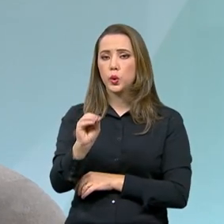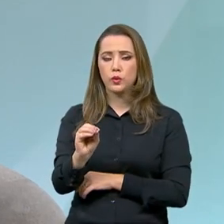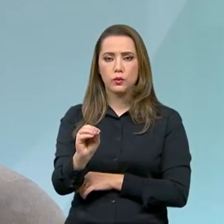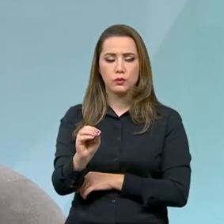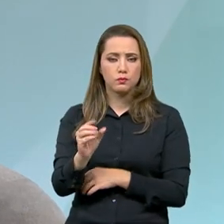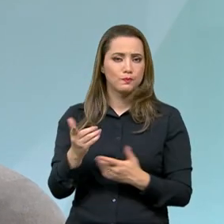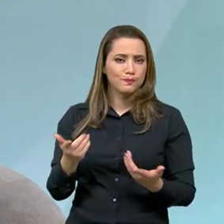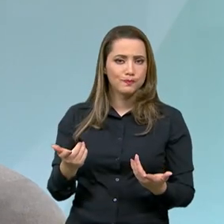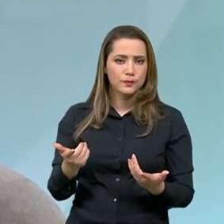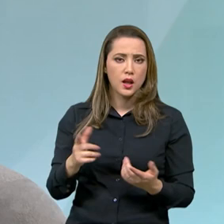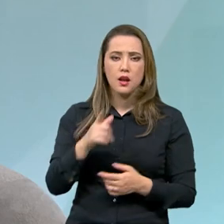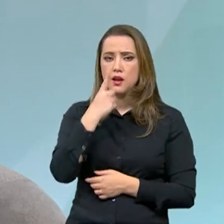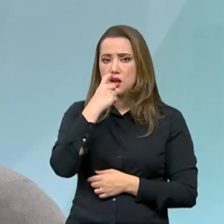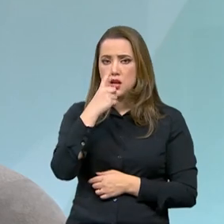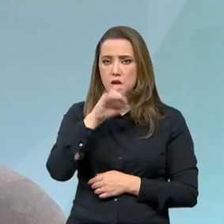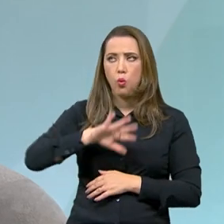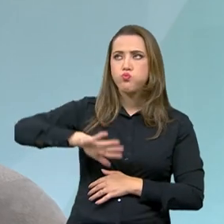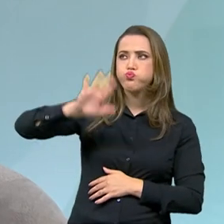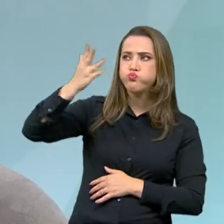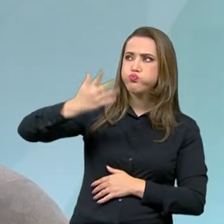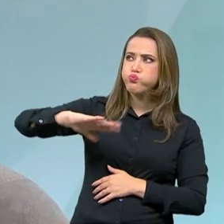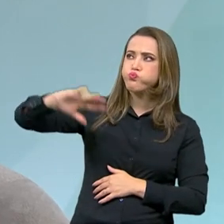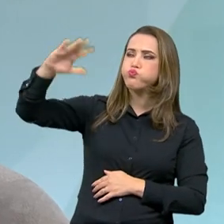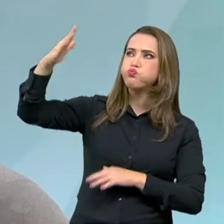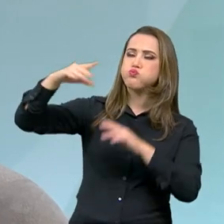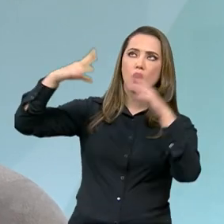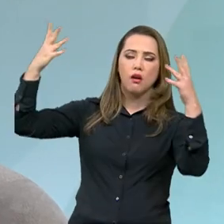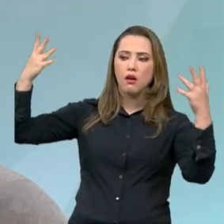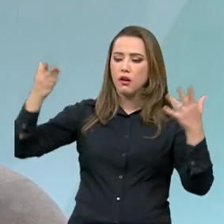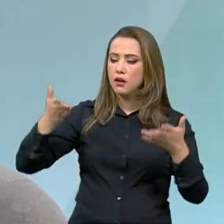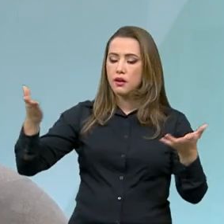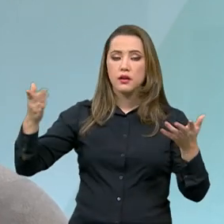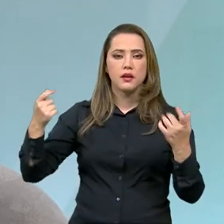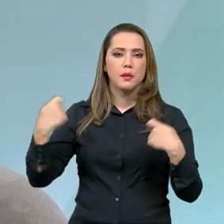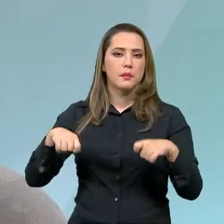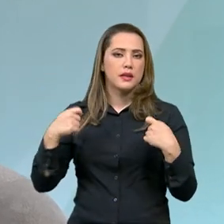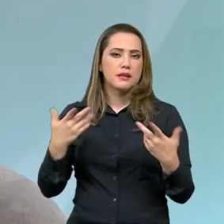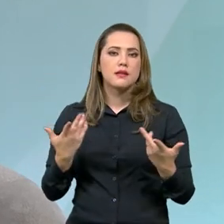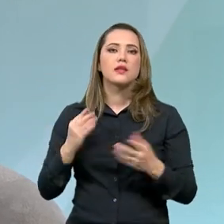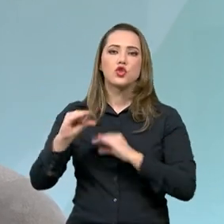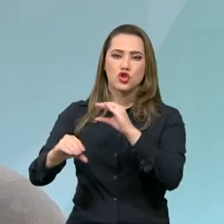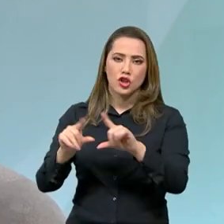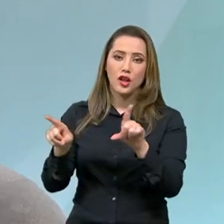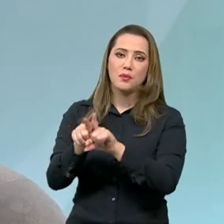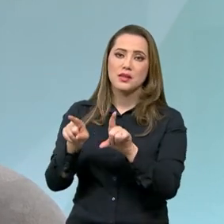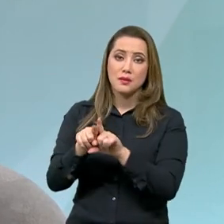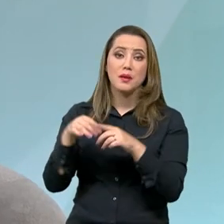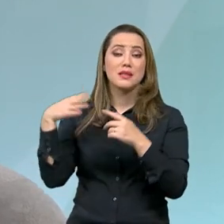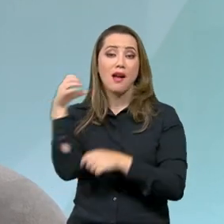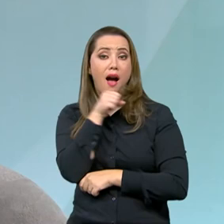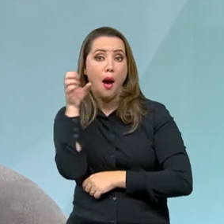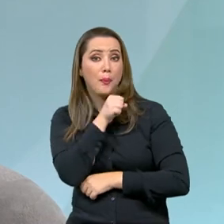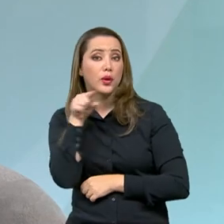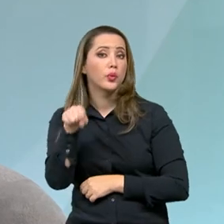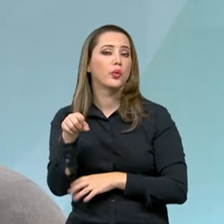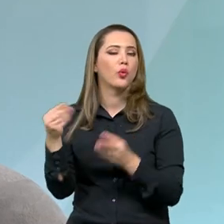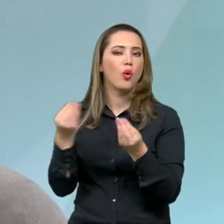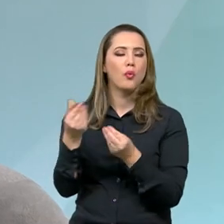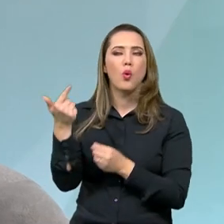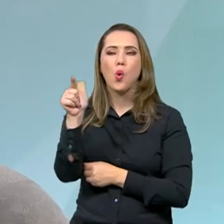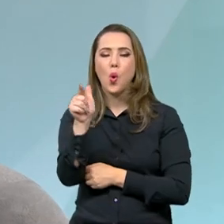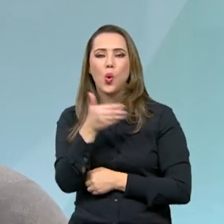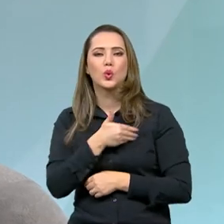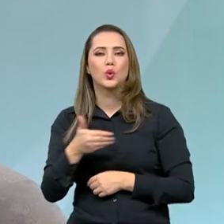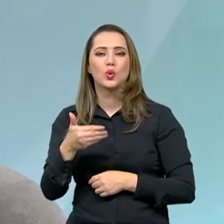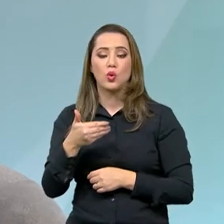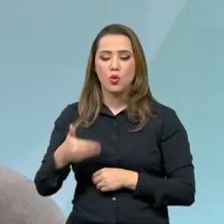precisa não só de volume de investimento, a gente precisa de velocidade. Para ter velocidade, a gente precisa atrair outro tipo de investimento que não só o